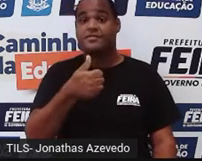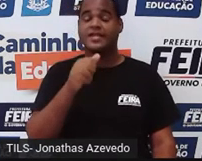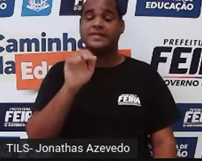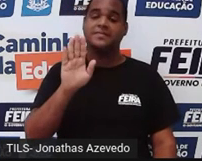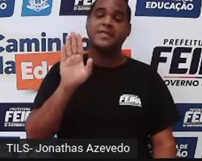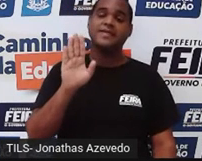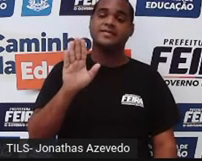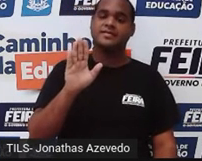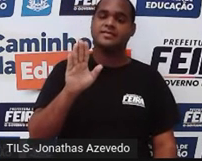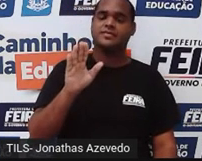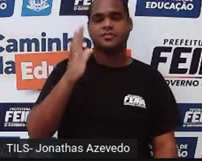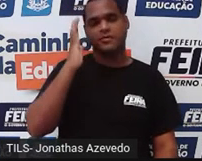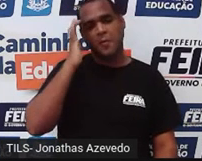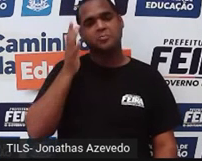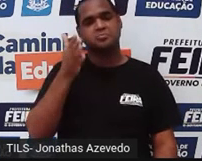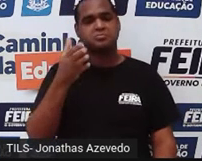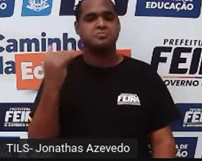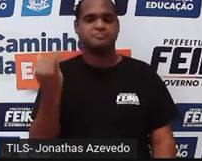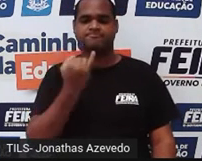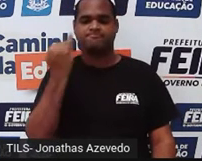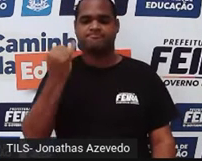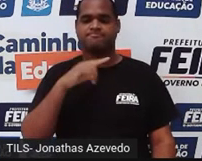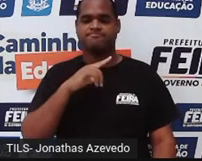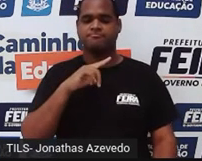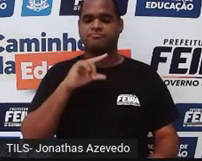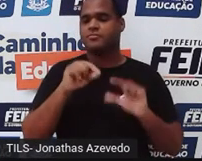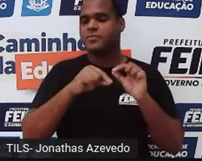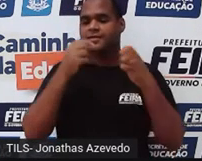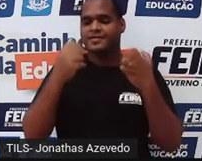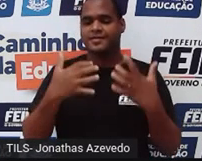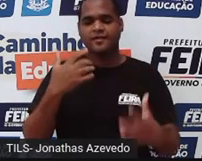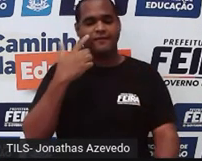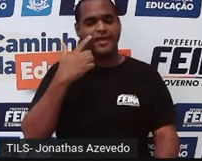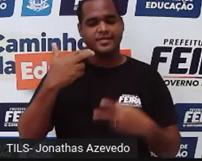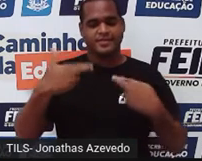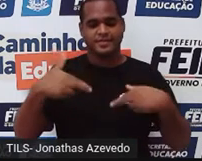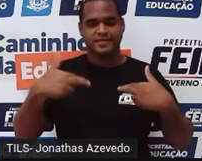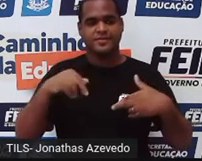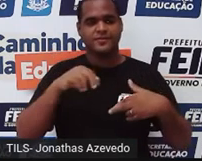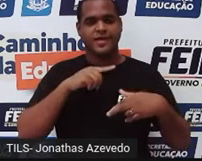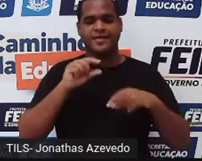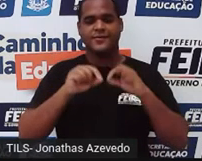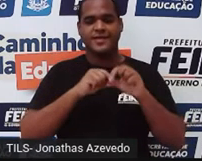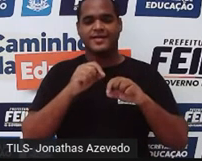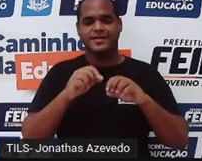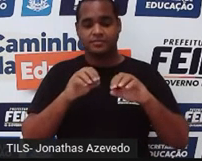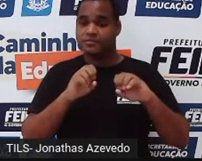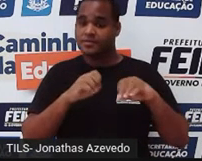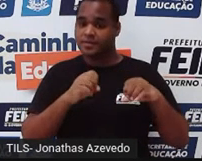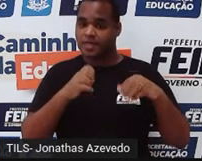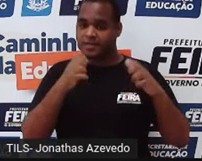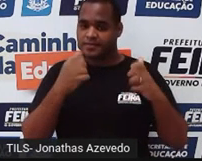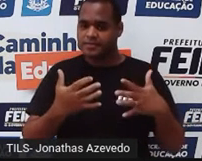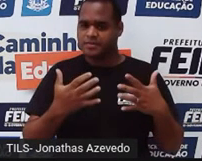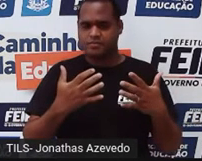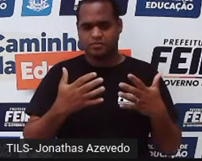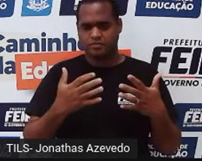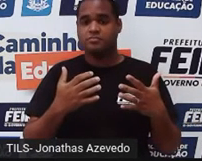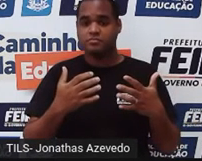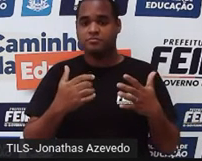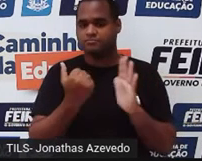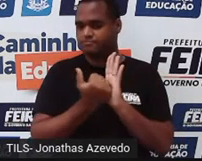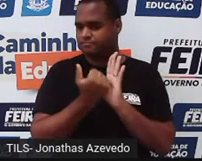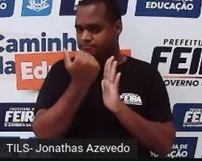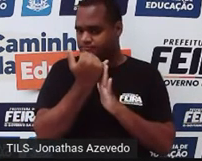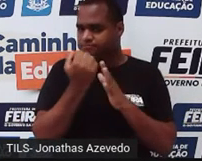eu acho interessante a gente fazer um momento de revisão nessa aula. Não há nada demais a gente fazer isso.